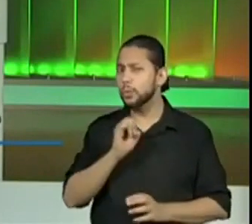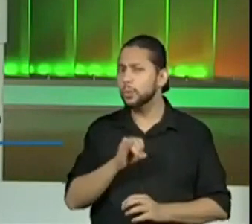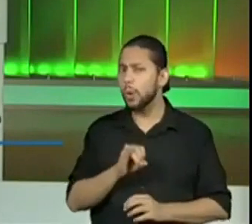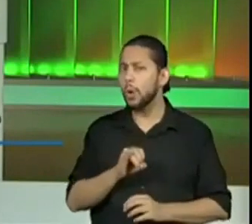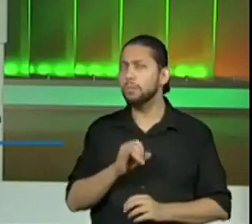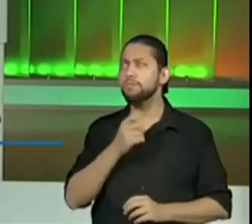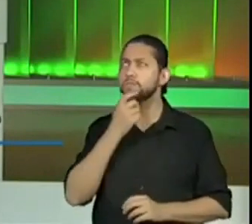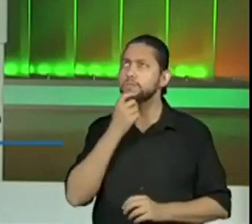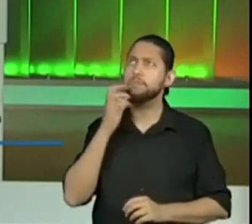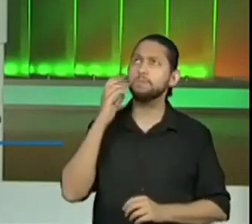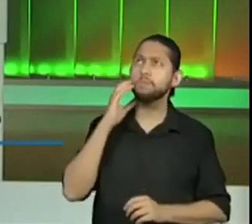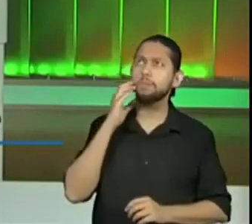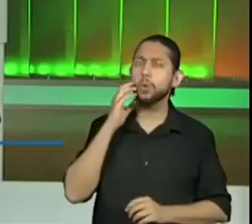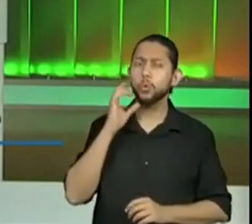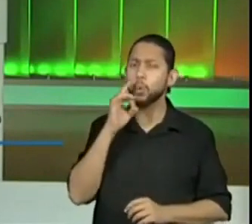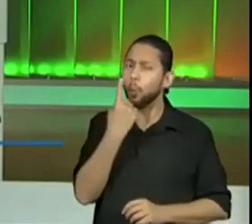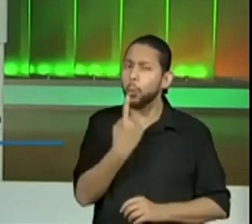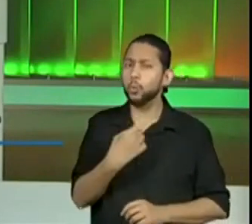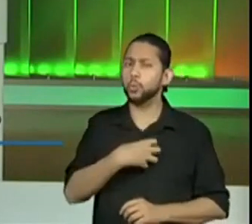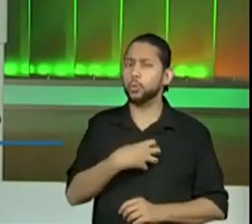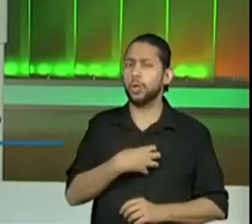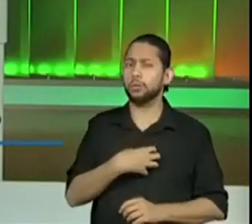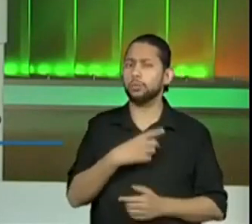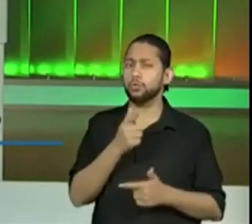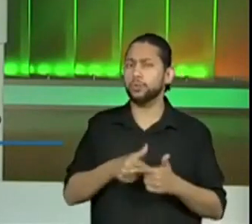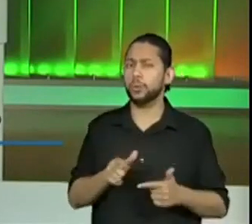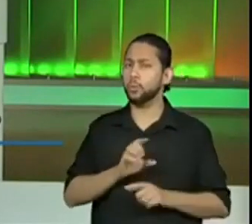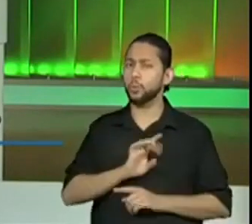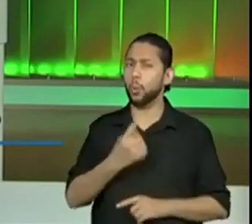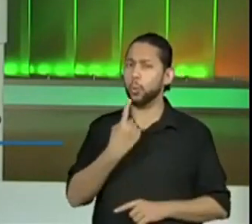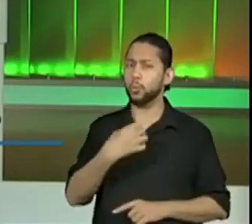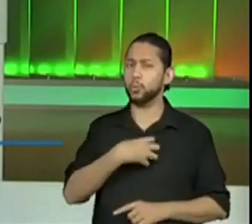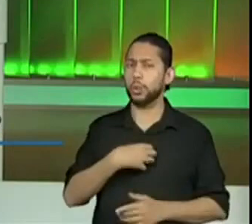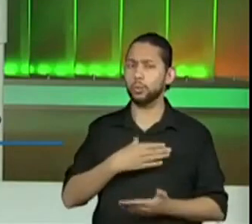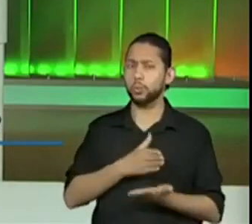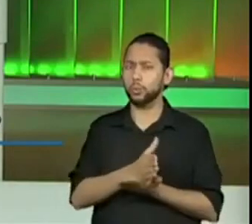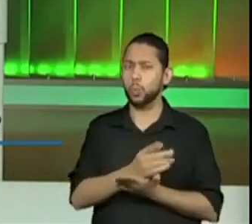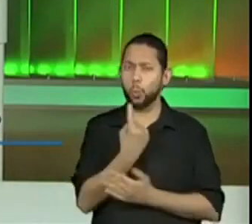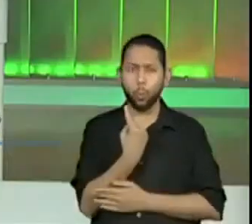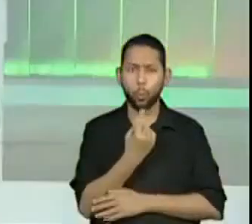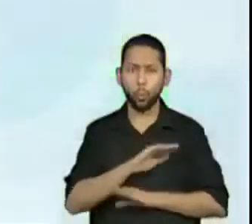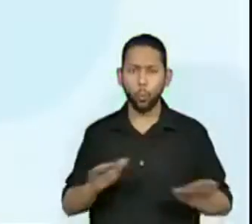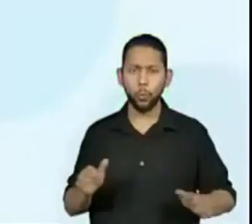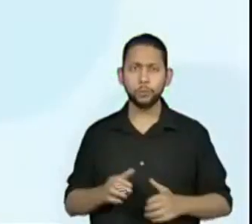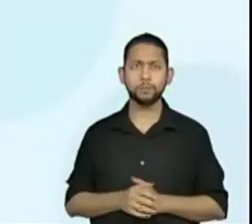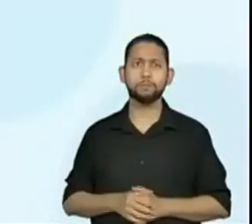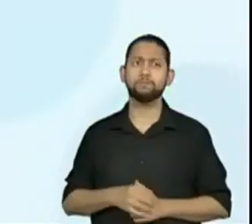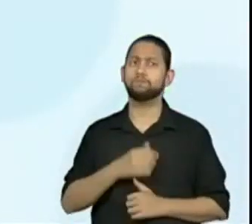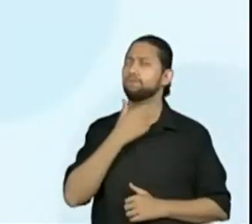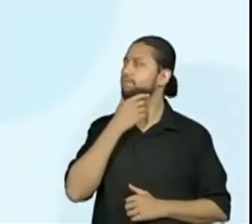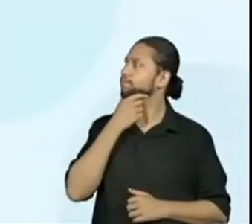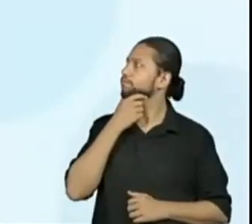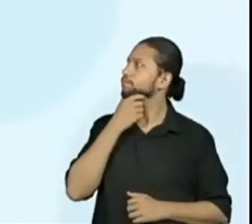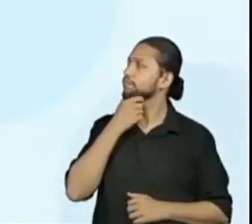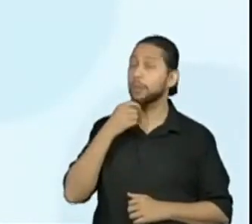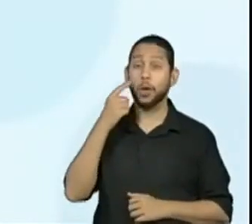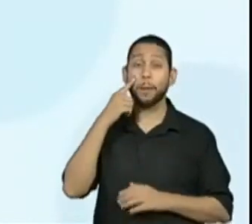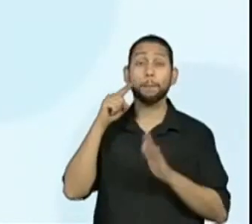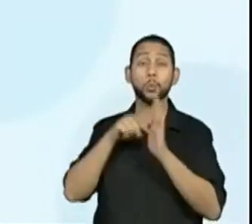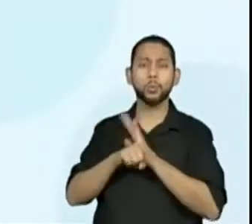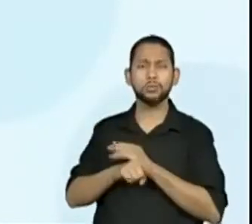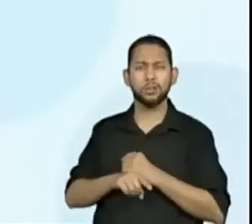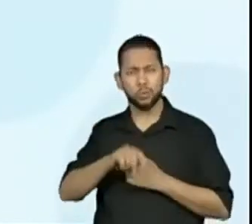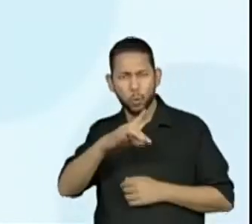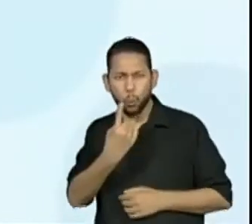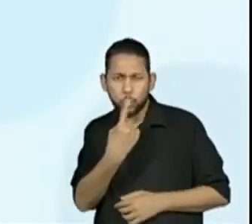divisão e dessa forma? Só dessa forma? E aí? O vocês acham? Ó, dá uma olhadinha aqui. Só podemos dividir de uma forma?